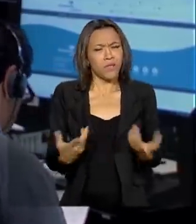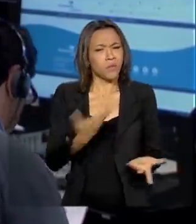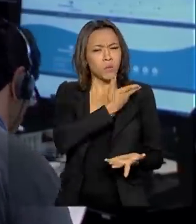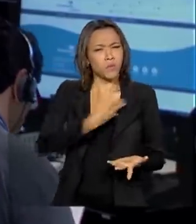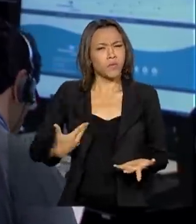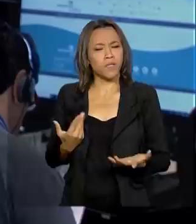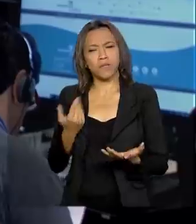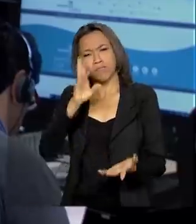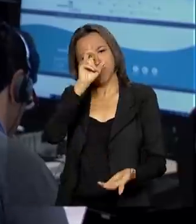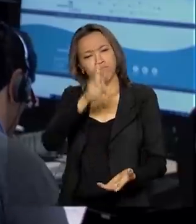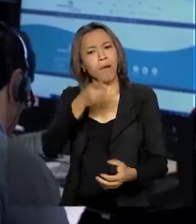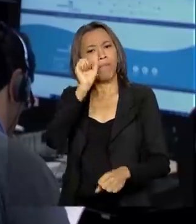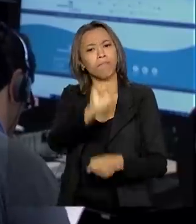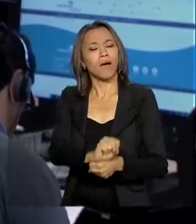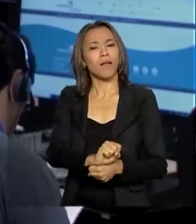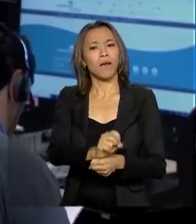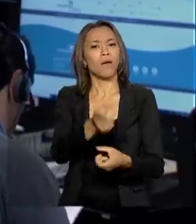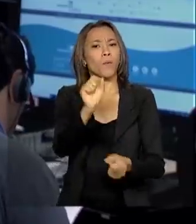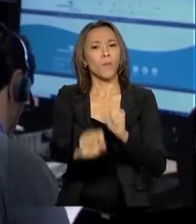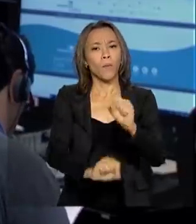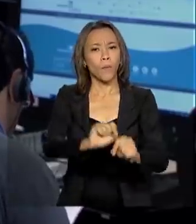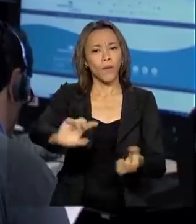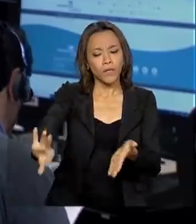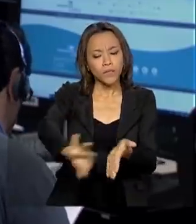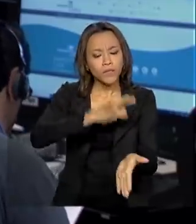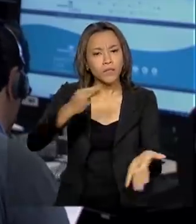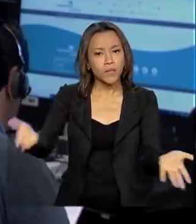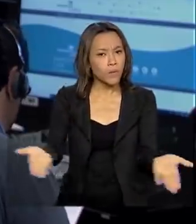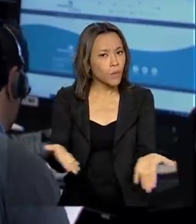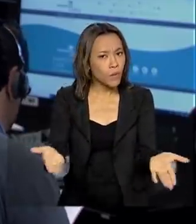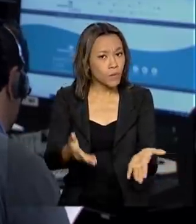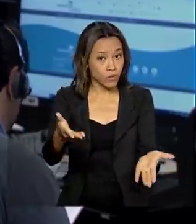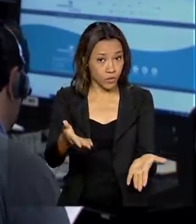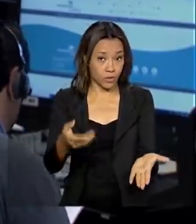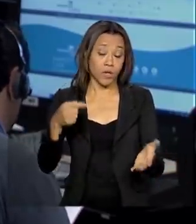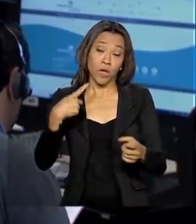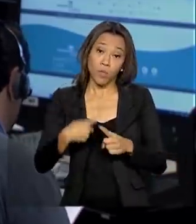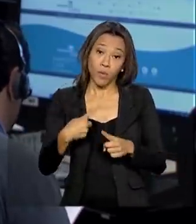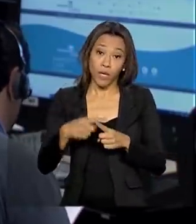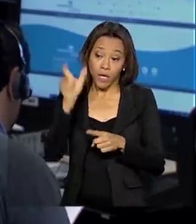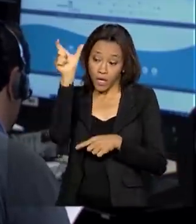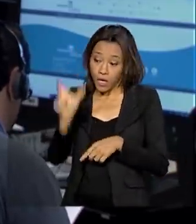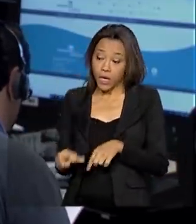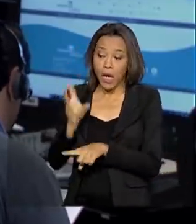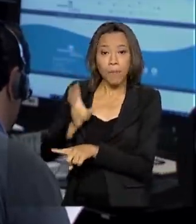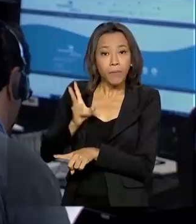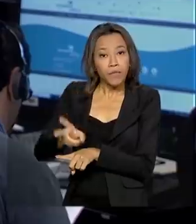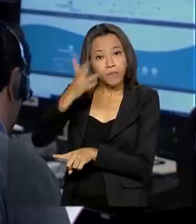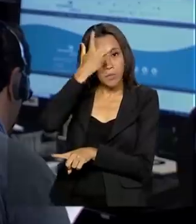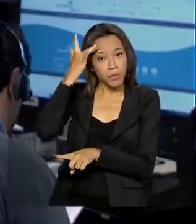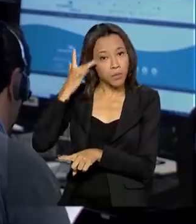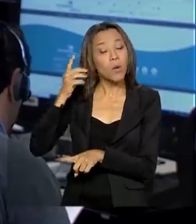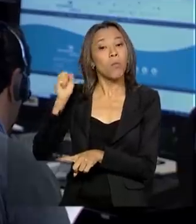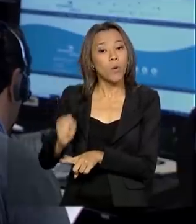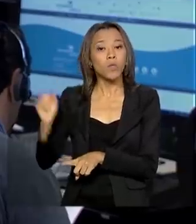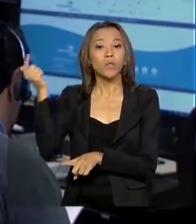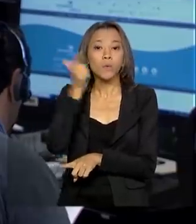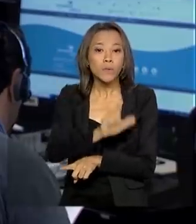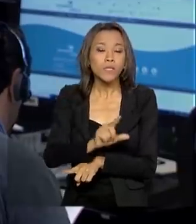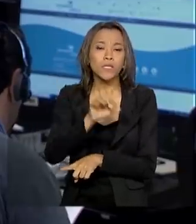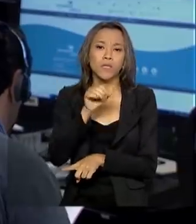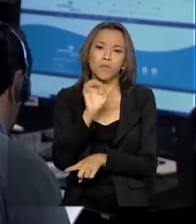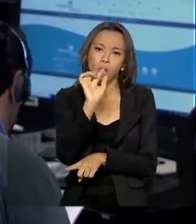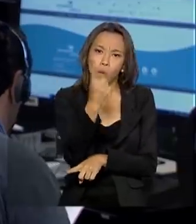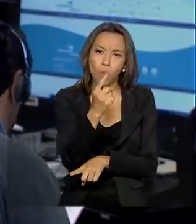as inscrições no ProUni e no Fies? É porque um mesmo candidato, ele pode ter conseguido pontuação suficiente para uma